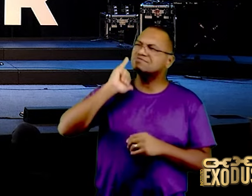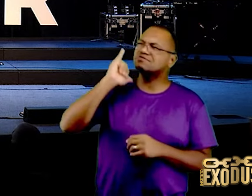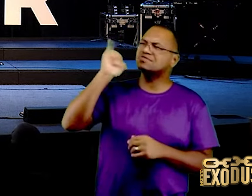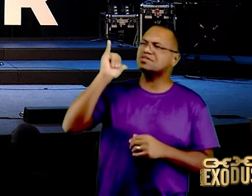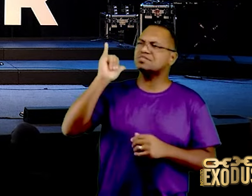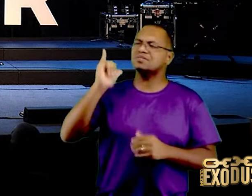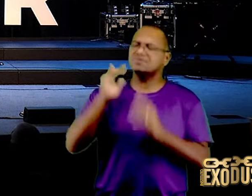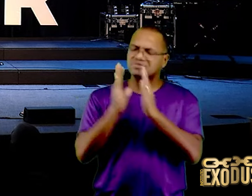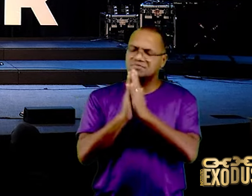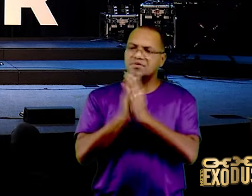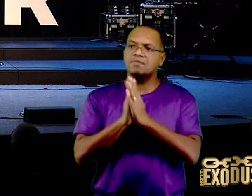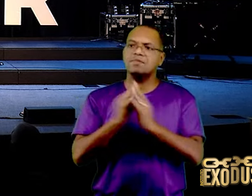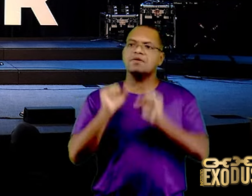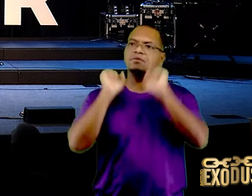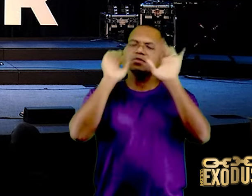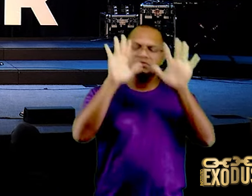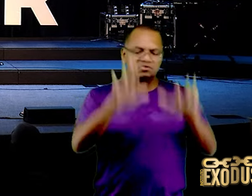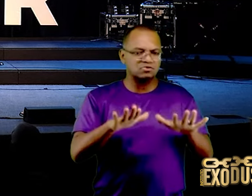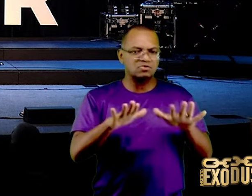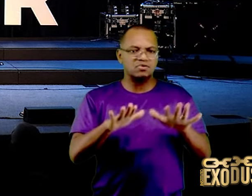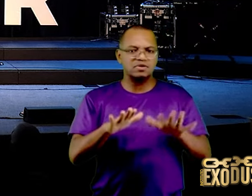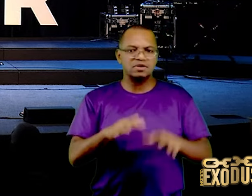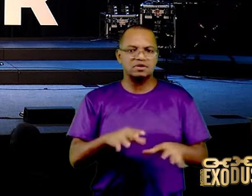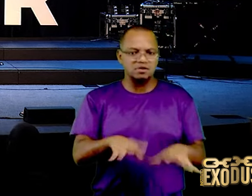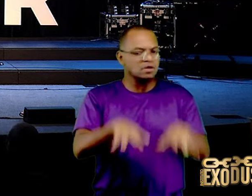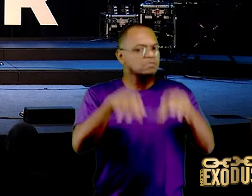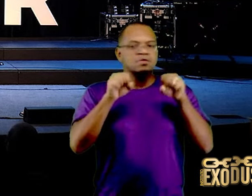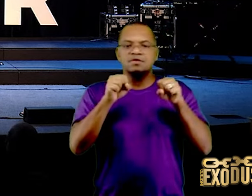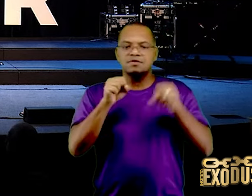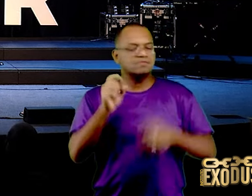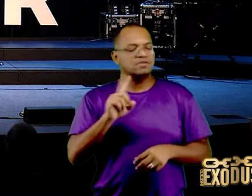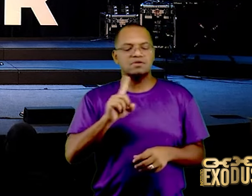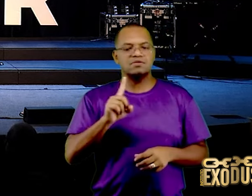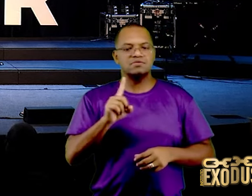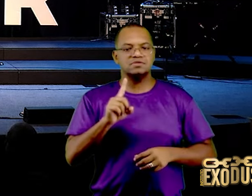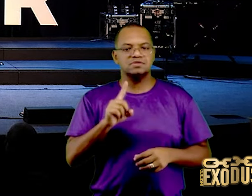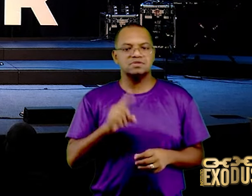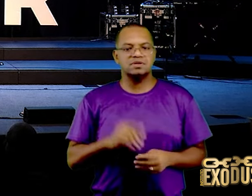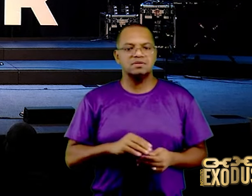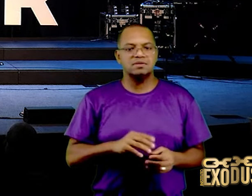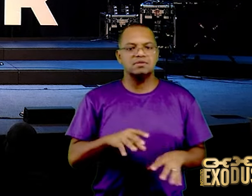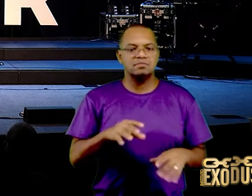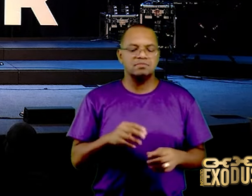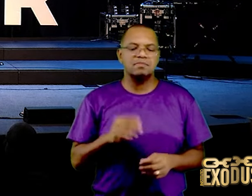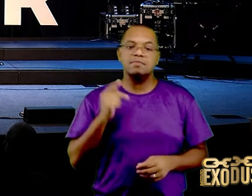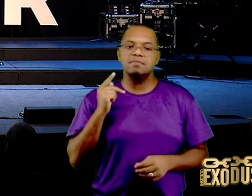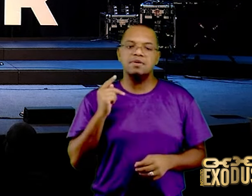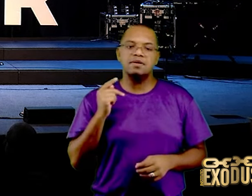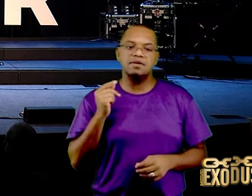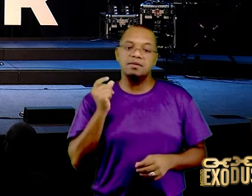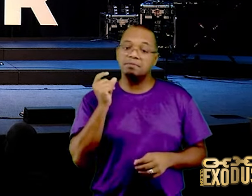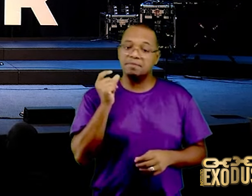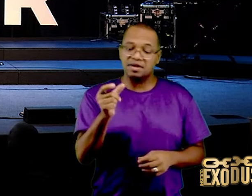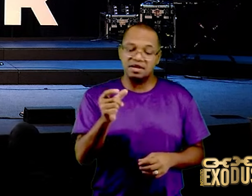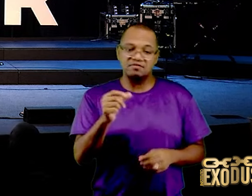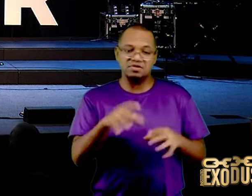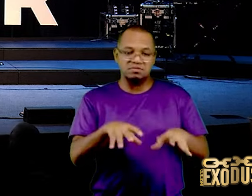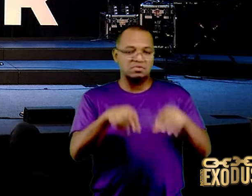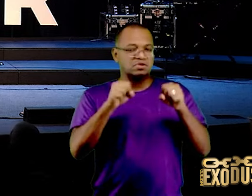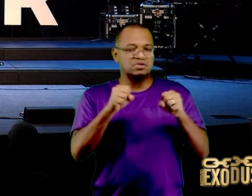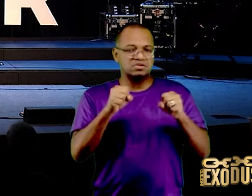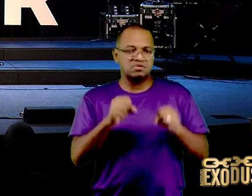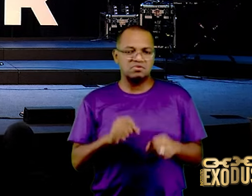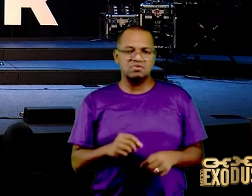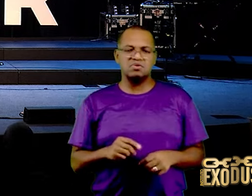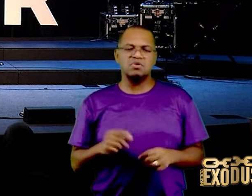abençoe, não amaldiçoe, retire as palavras de maldição que você lançou contra você, que lançaram contra você, palavras de